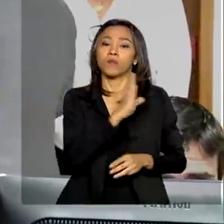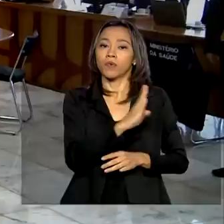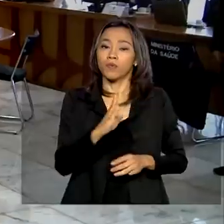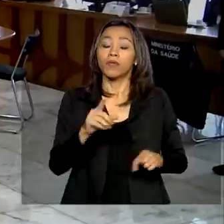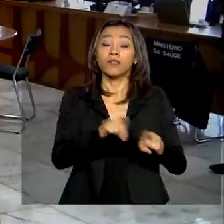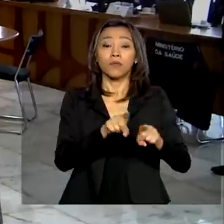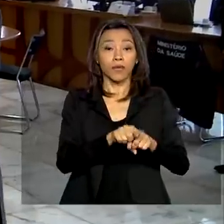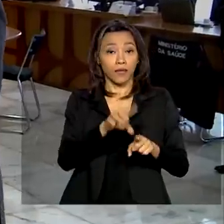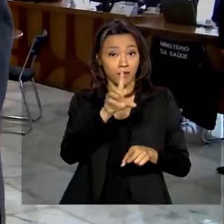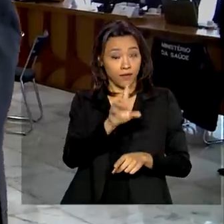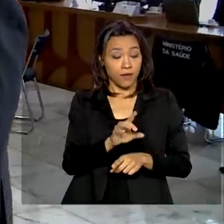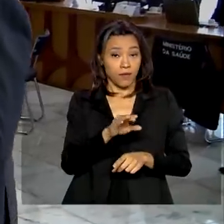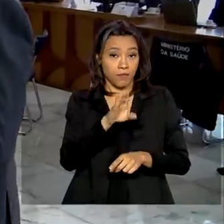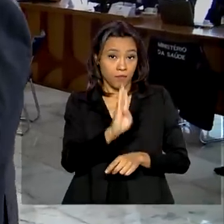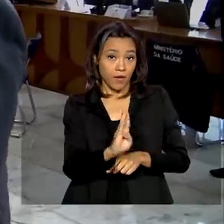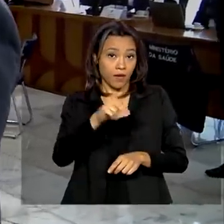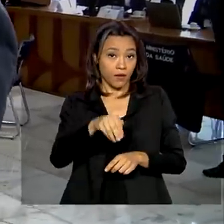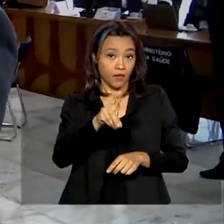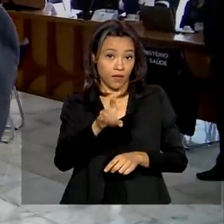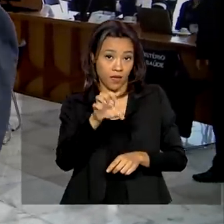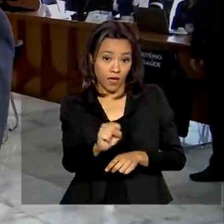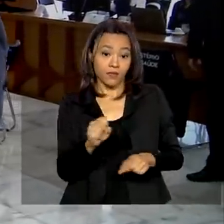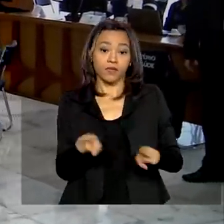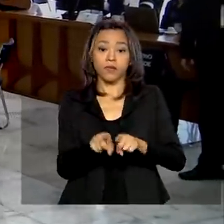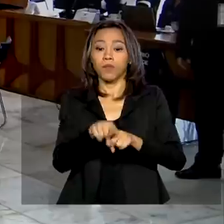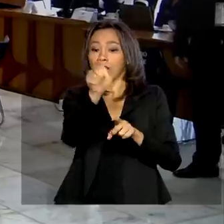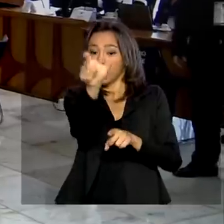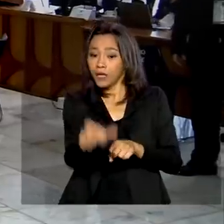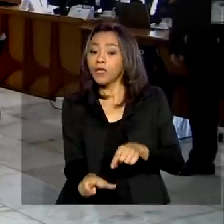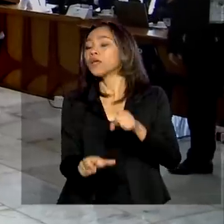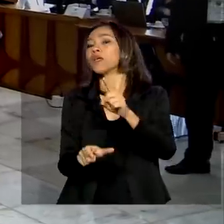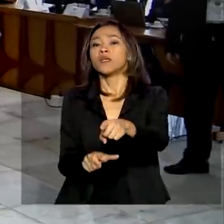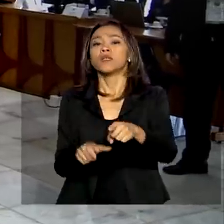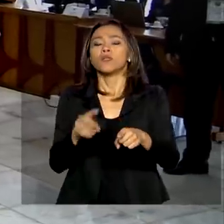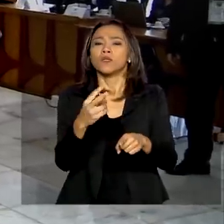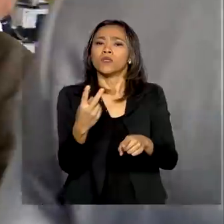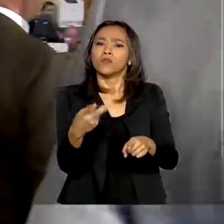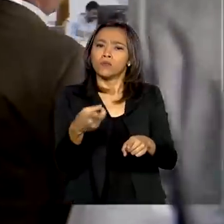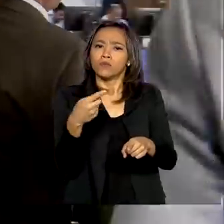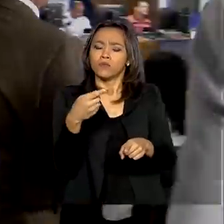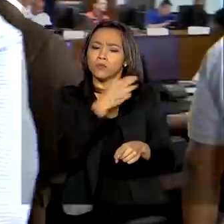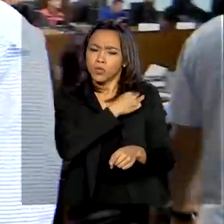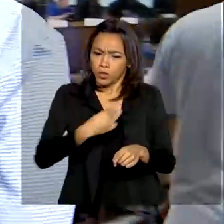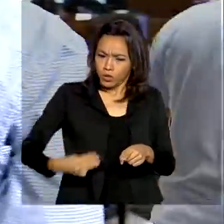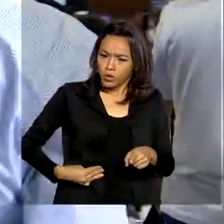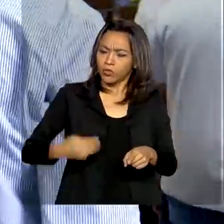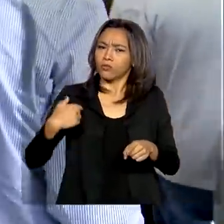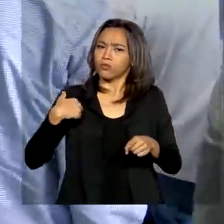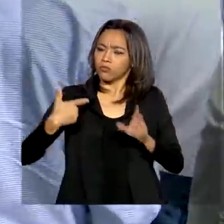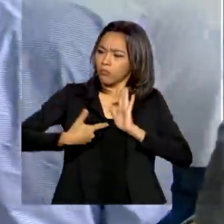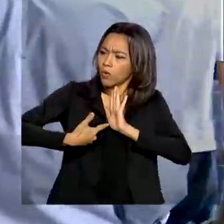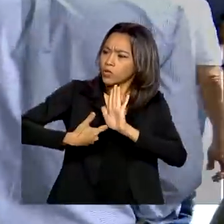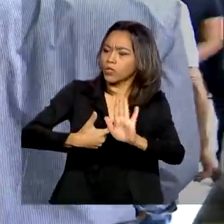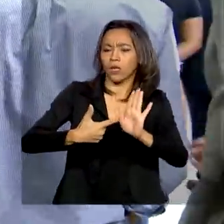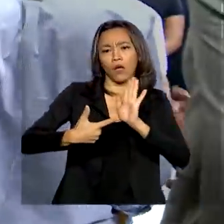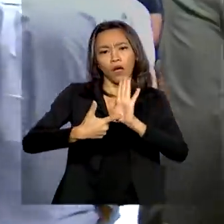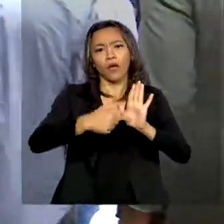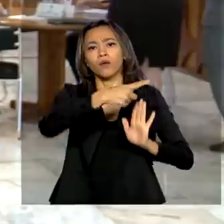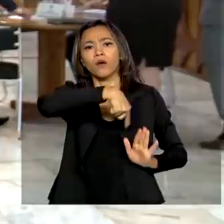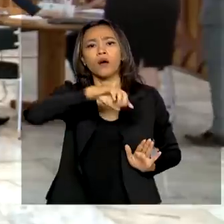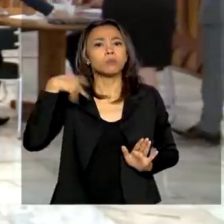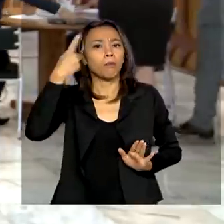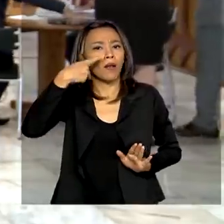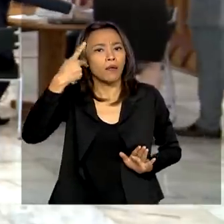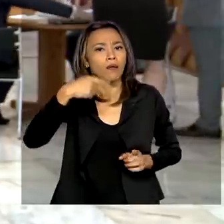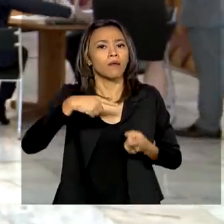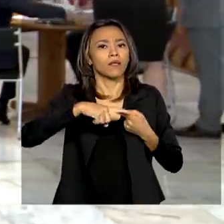Os ministros da Casa Civil, Braga Neto, e da Secretaria de Governo, Luiz Eduardo Ramos, apresentaram o local a parlamentares.